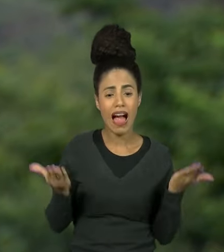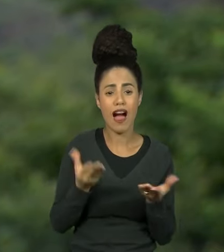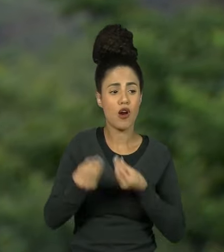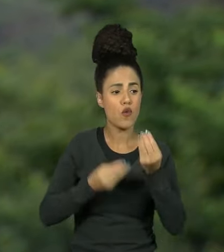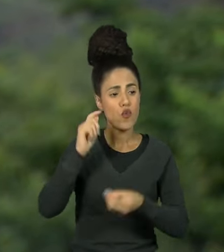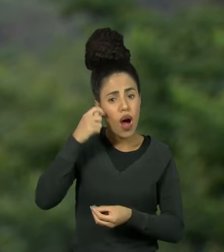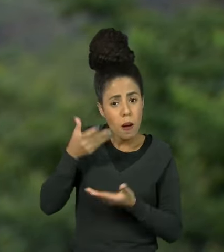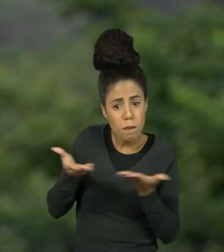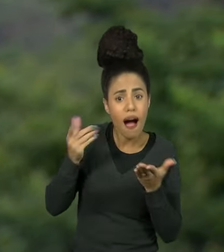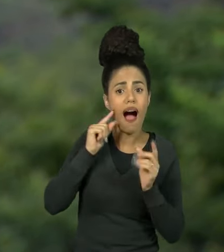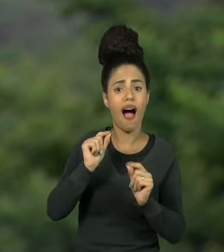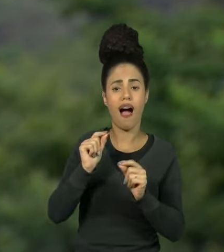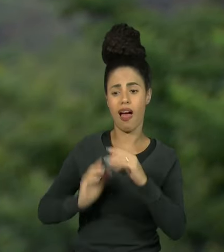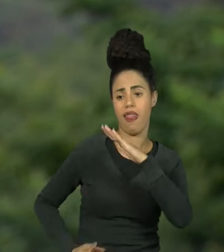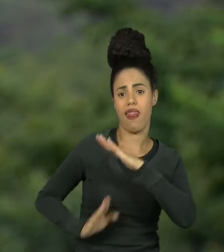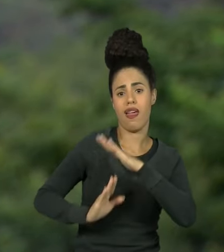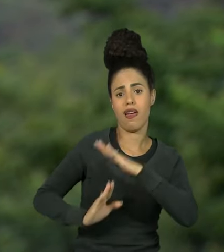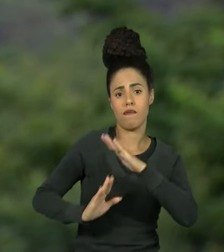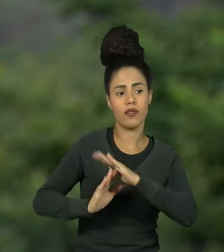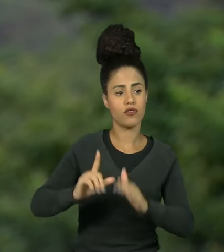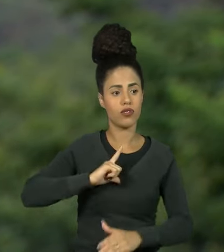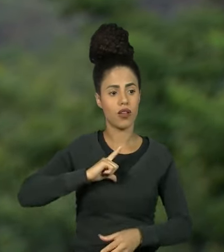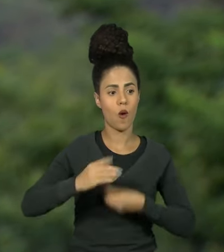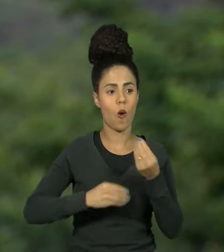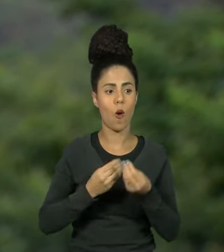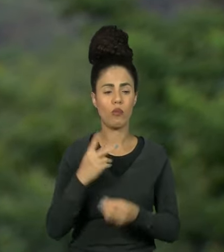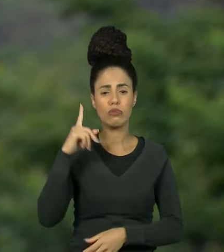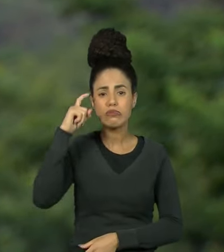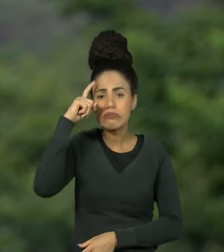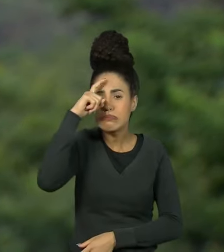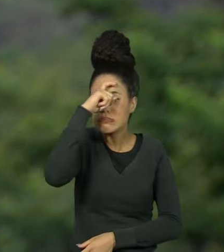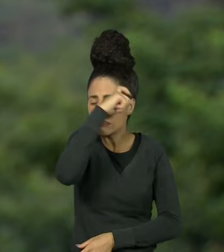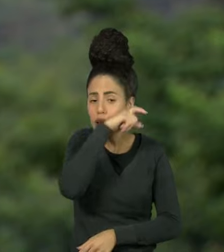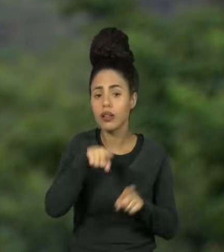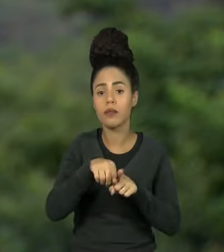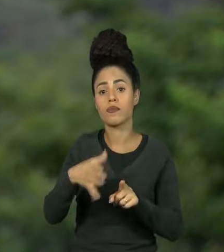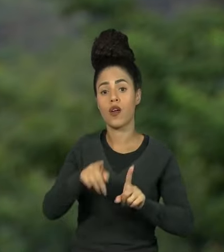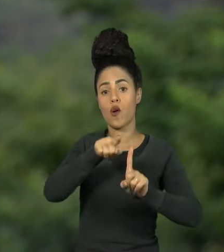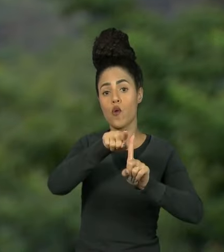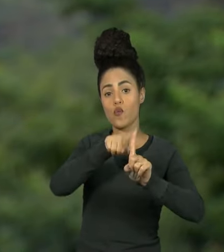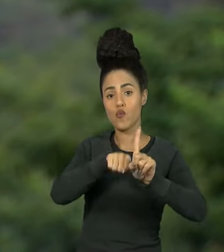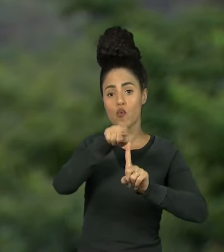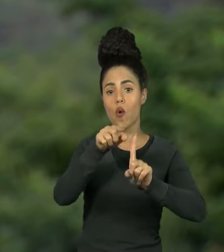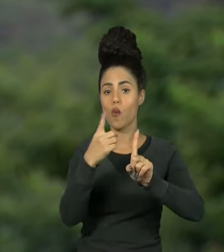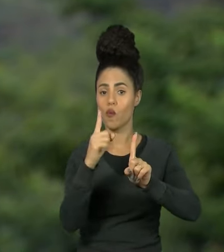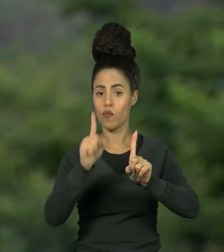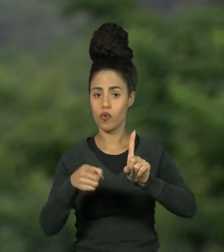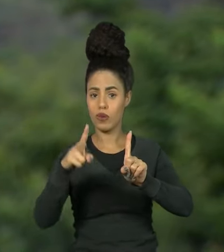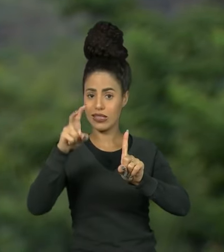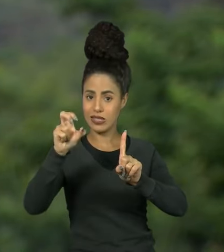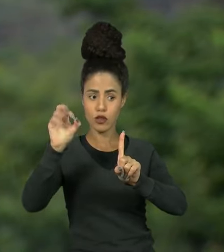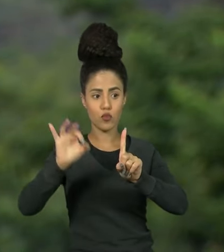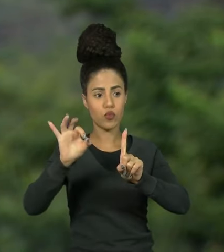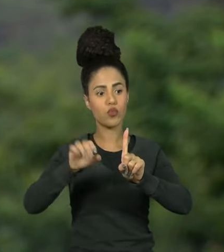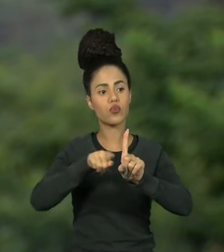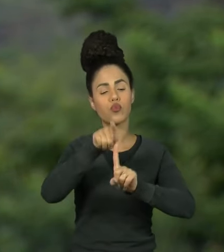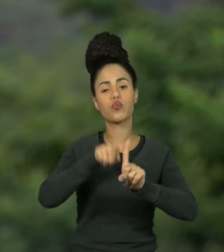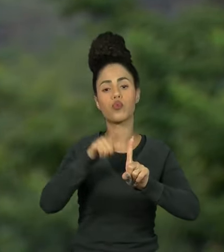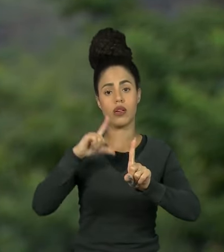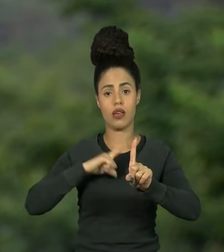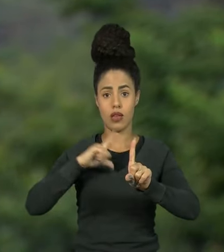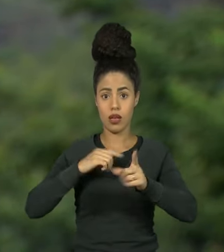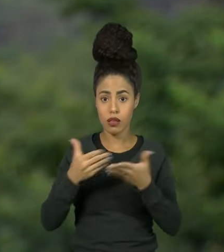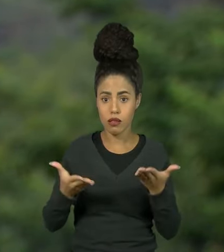conseguimos limitar o aquecimento do planeta a uma média de 1,5 graus Celsius em relação aos níveis